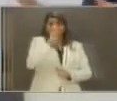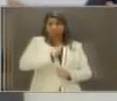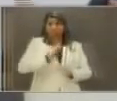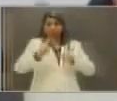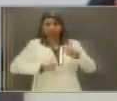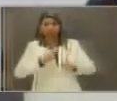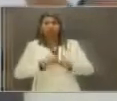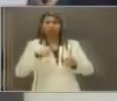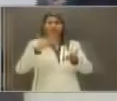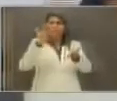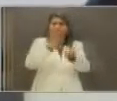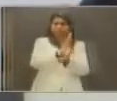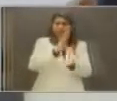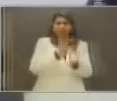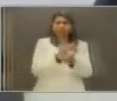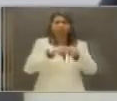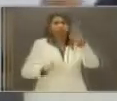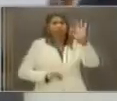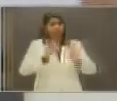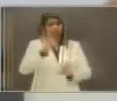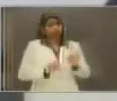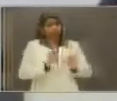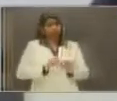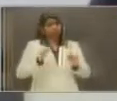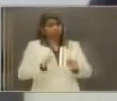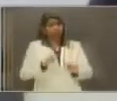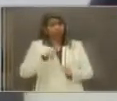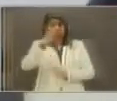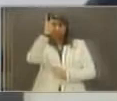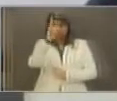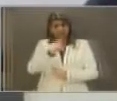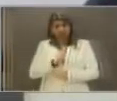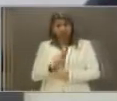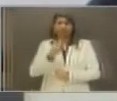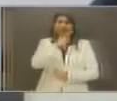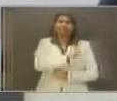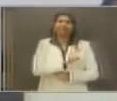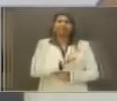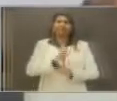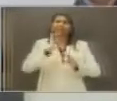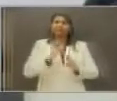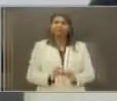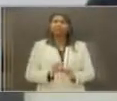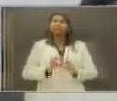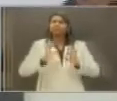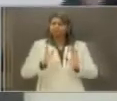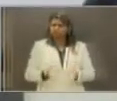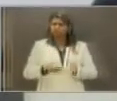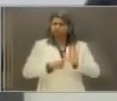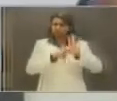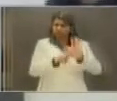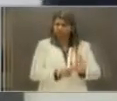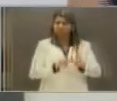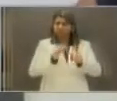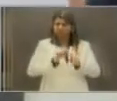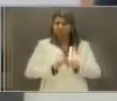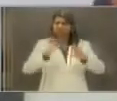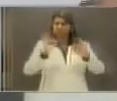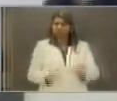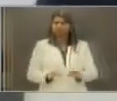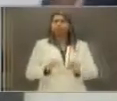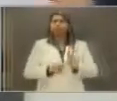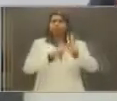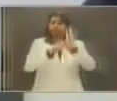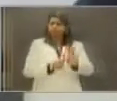projetos com intuito exclusivo de ser beneficiado diretamente. eu fiz assim, agi assim, a prova está